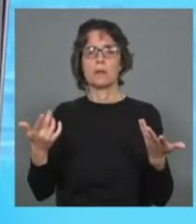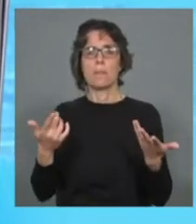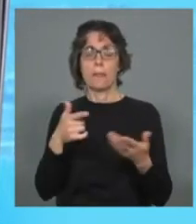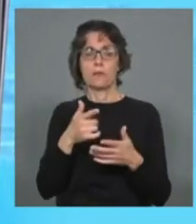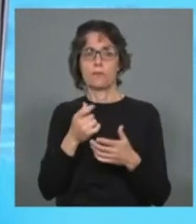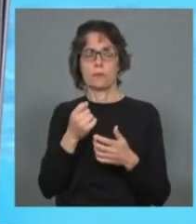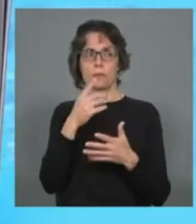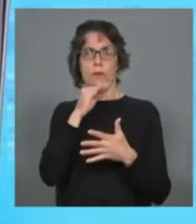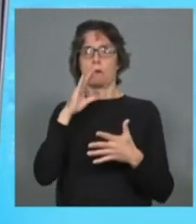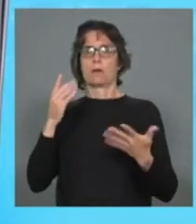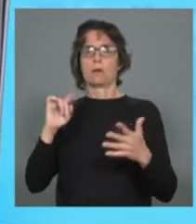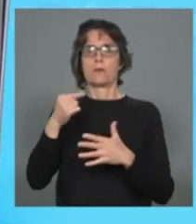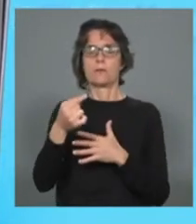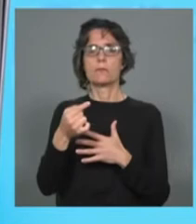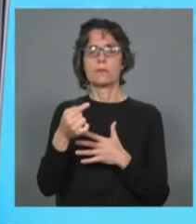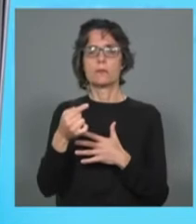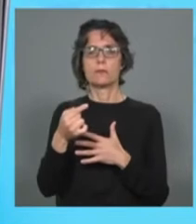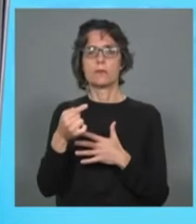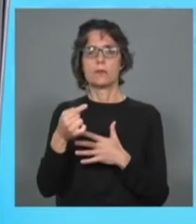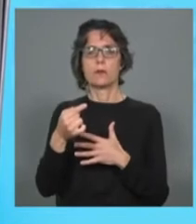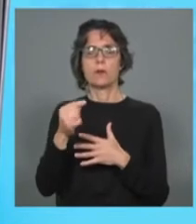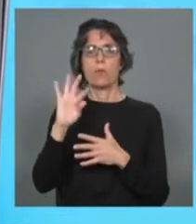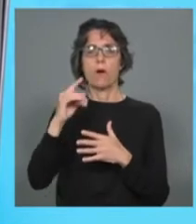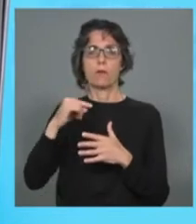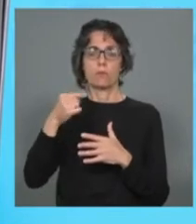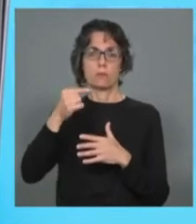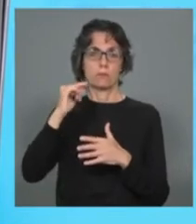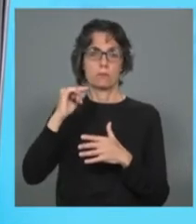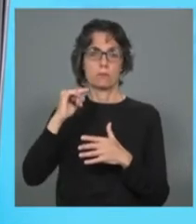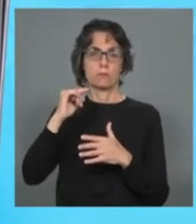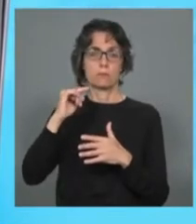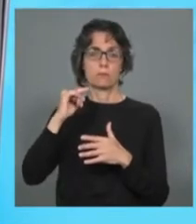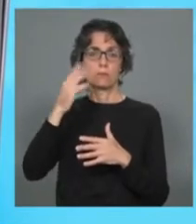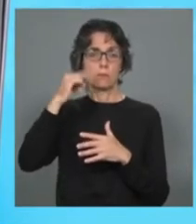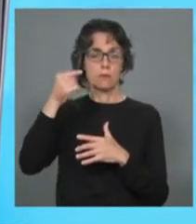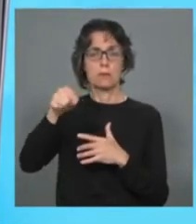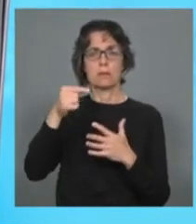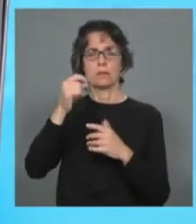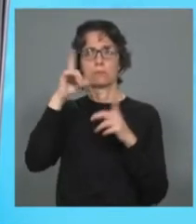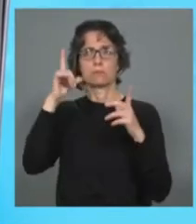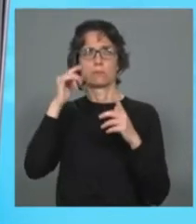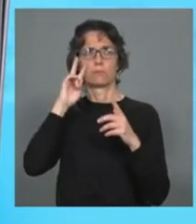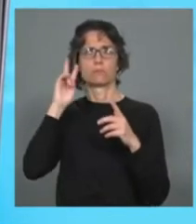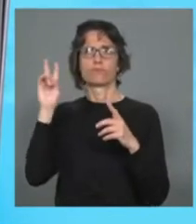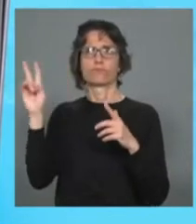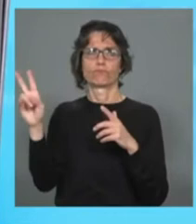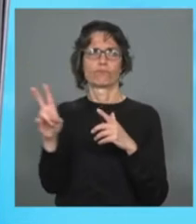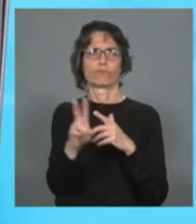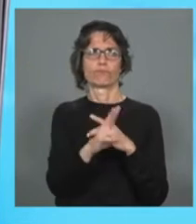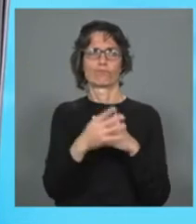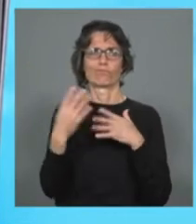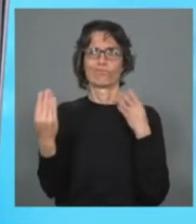choque e depois no dia seguinte o acordar foi de facto ver a degradação, a degradação da